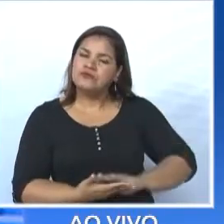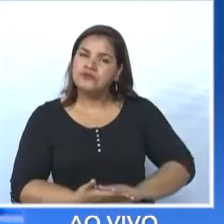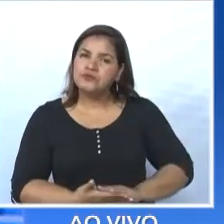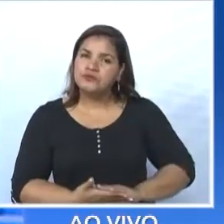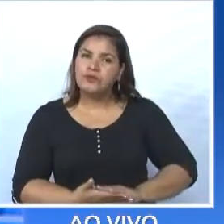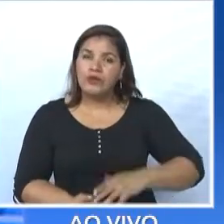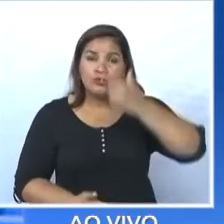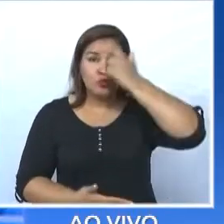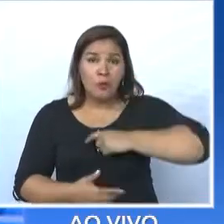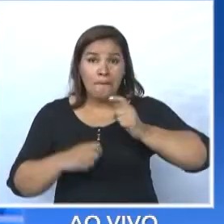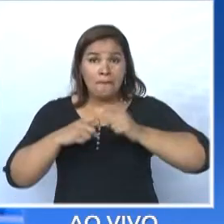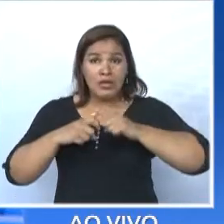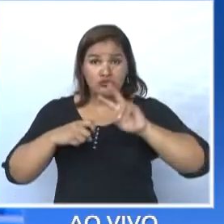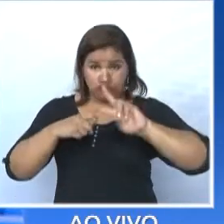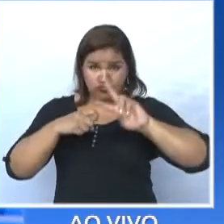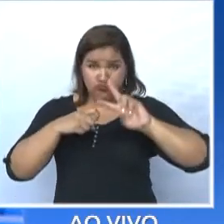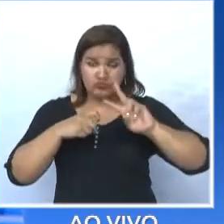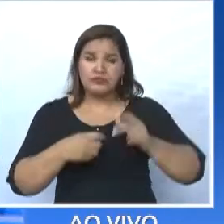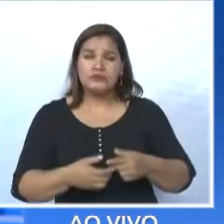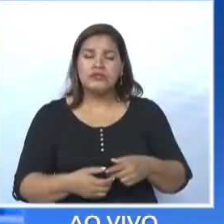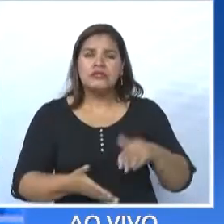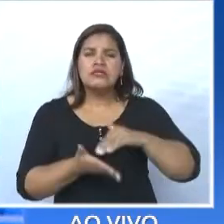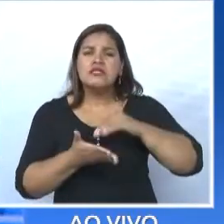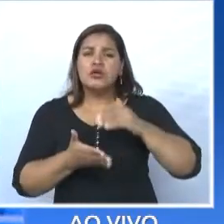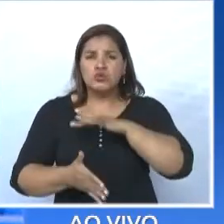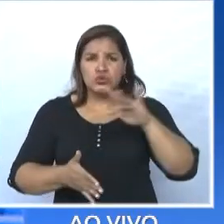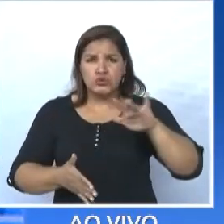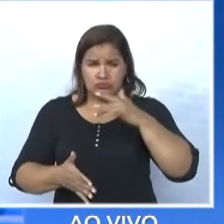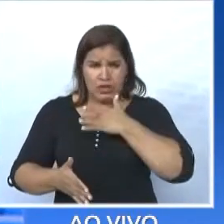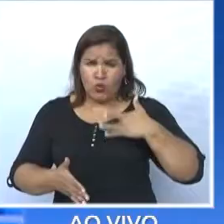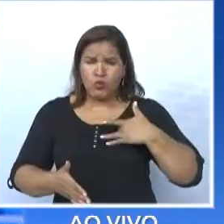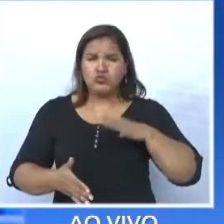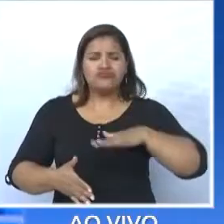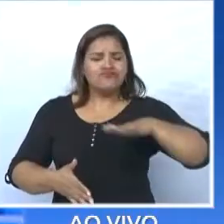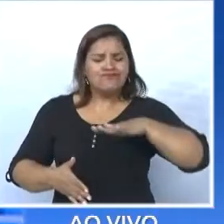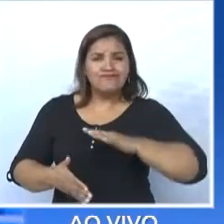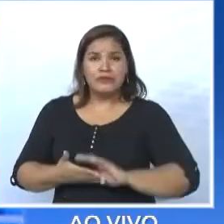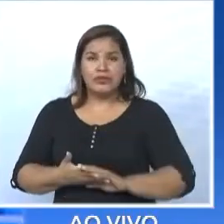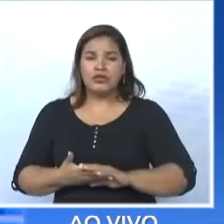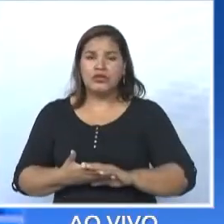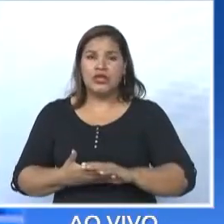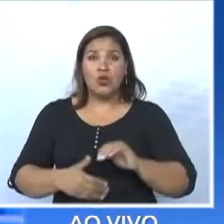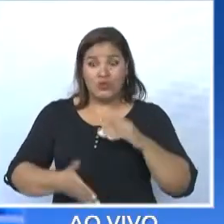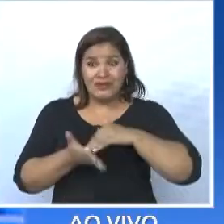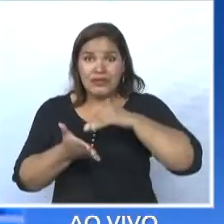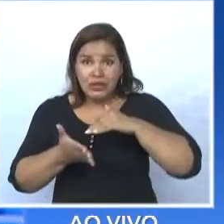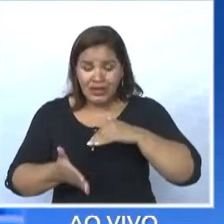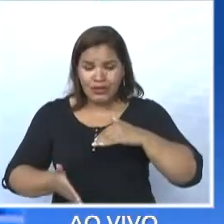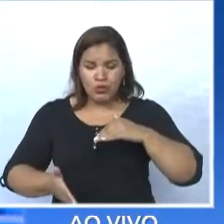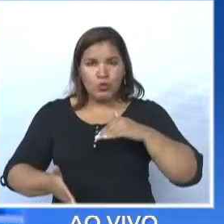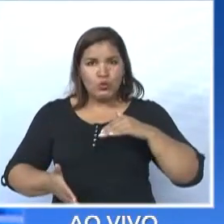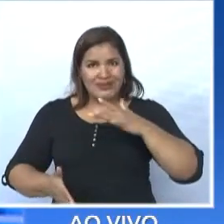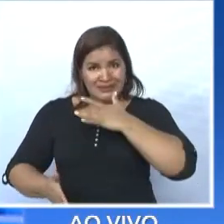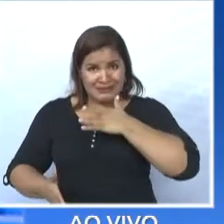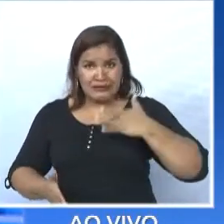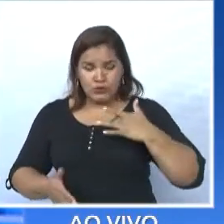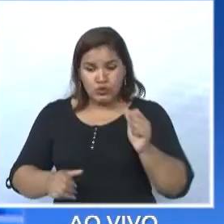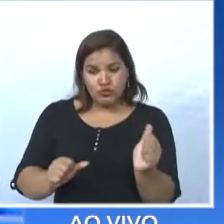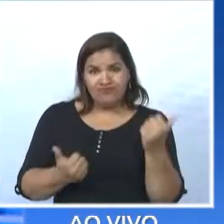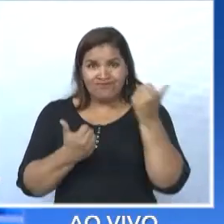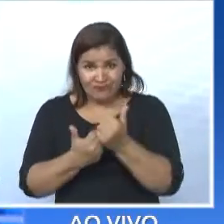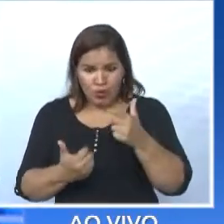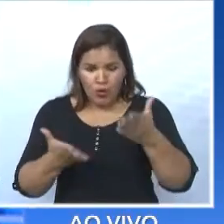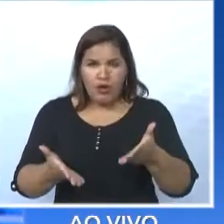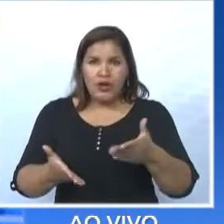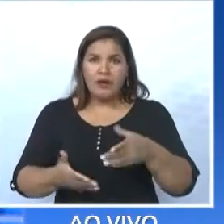veterinário da Secretaria de Saúde. De repente, eu viro secretário de saúde. Quando eu viro o secretário de saúde porque ele me pôs secretário de saúde, ele era prefeito,